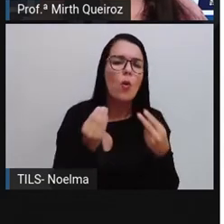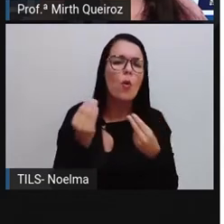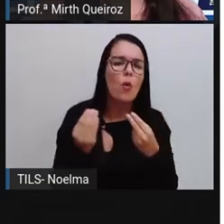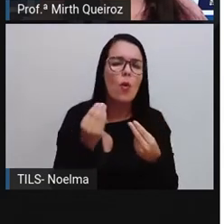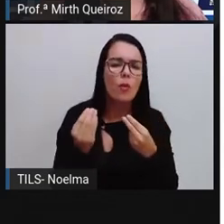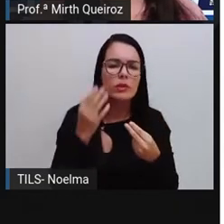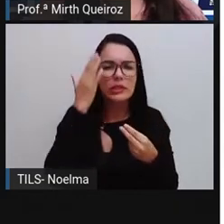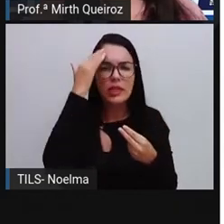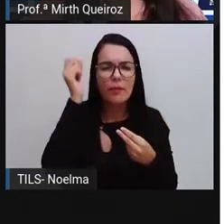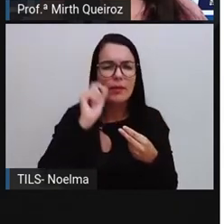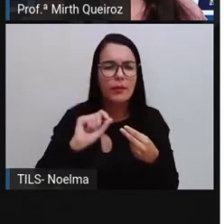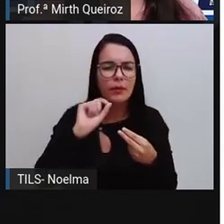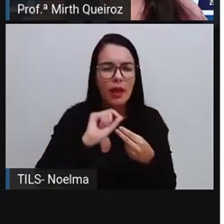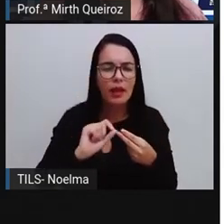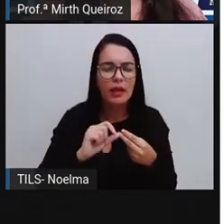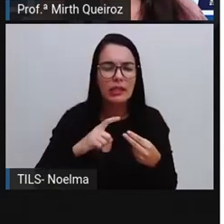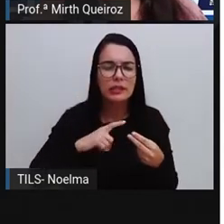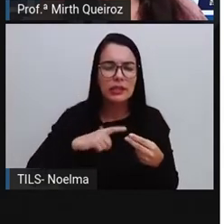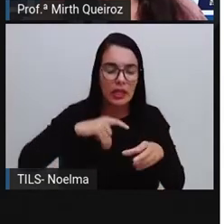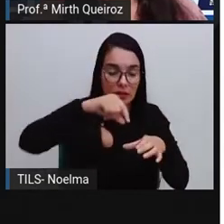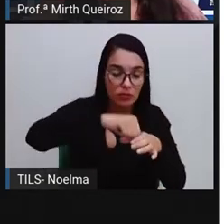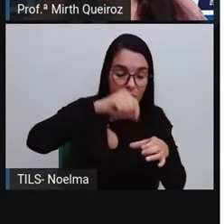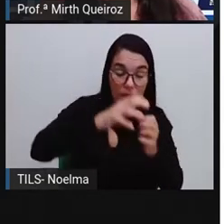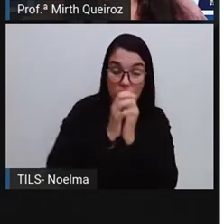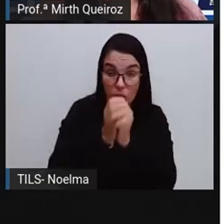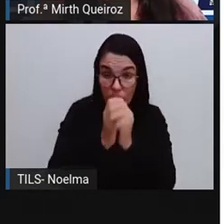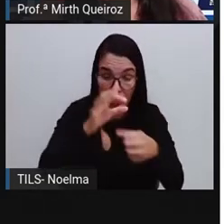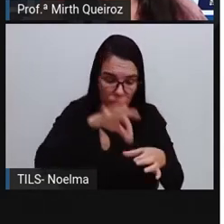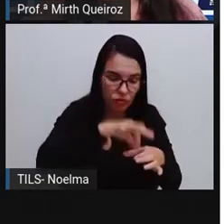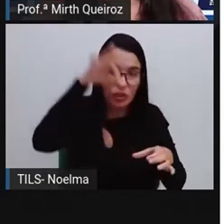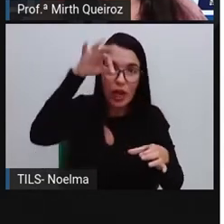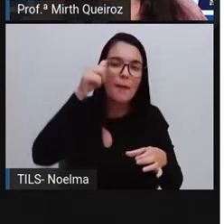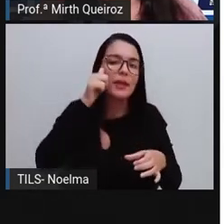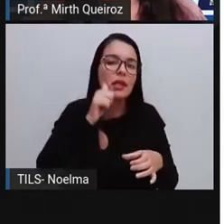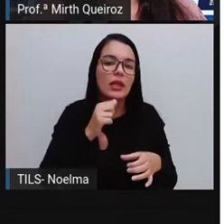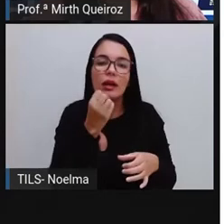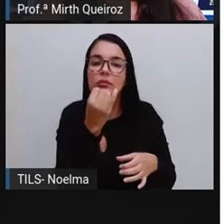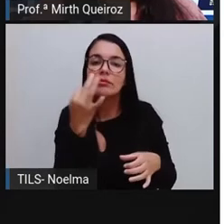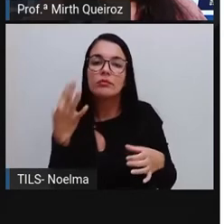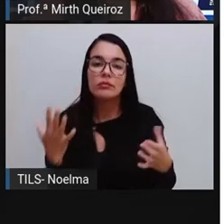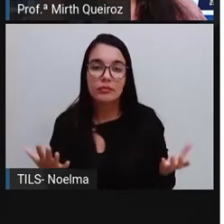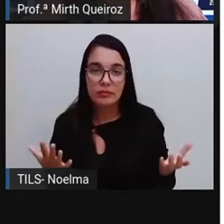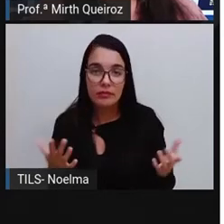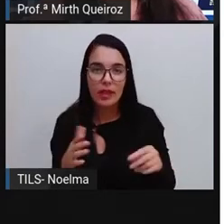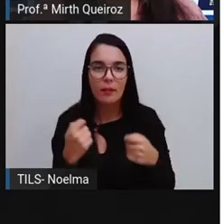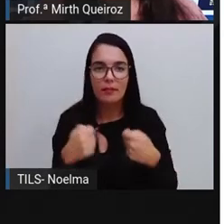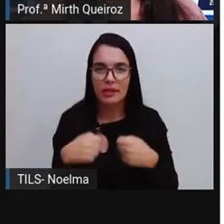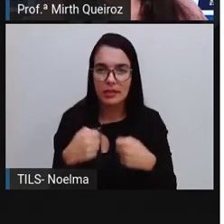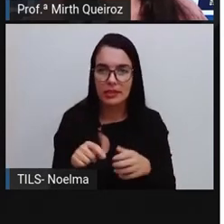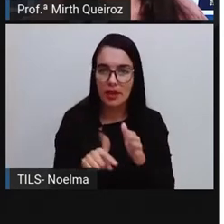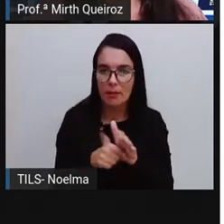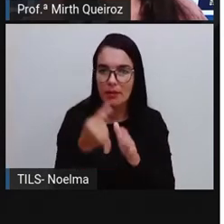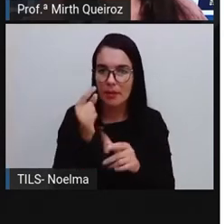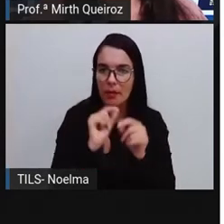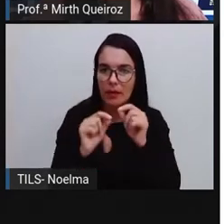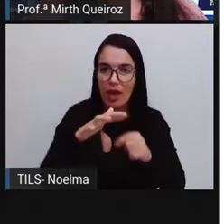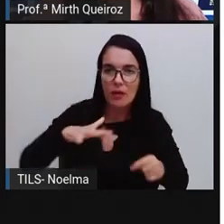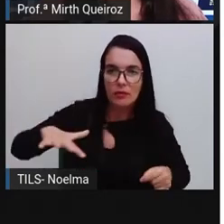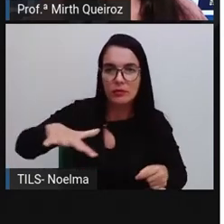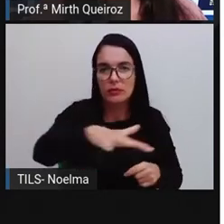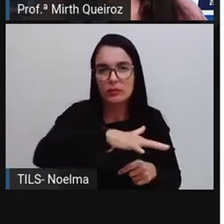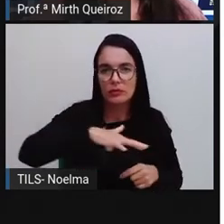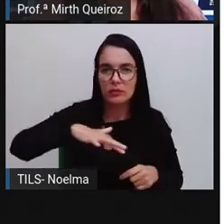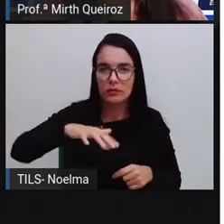tem que calcular o espaço amostral. O espaço amostral, a gente teria que pegar a quantidade de meninas e de meninos e somar. Então, cinco